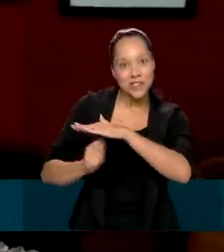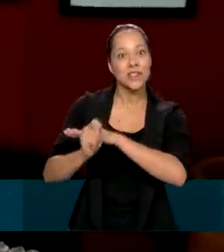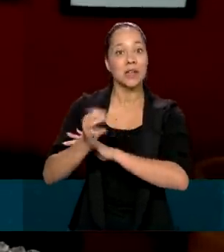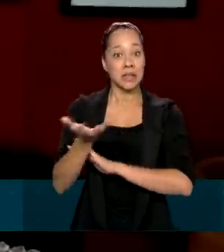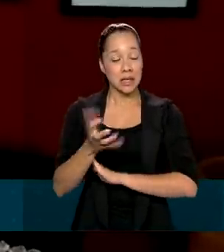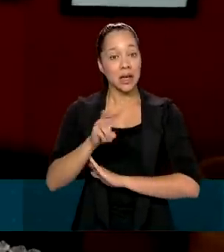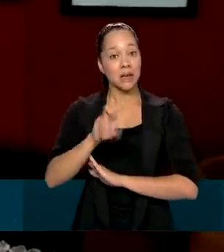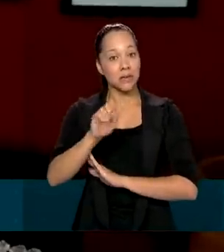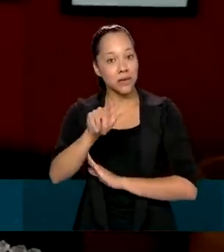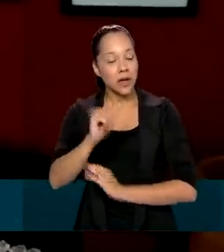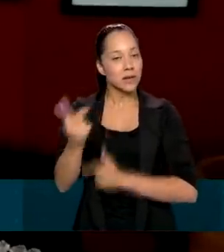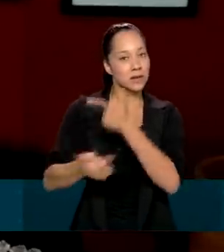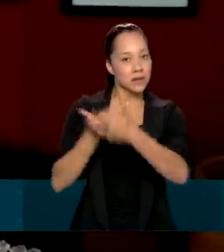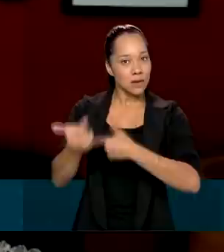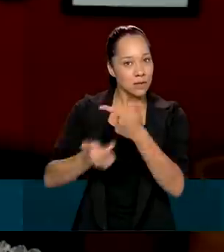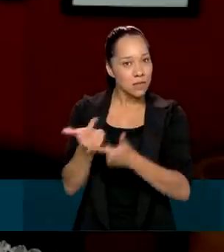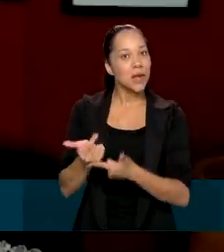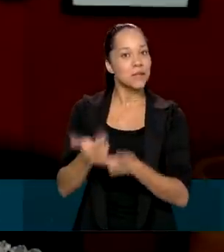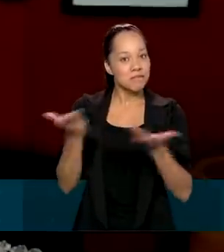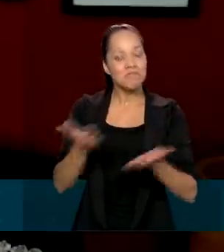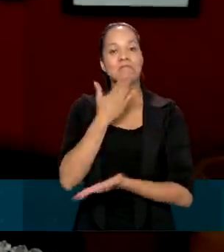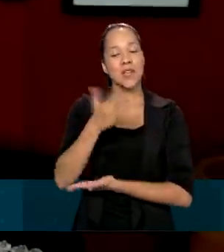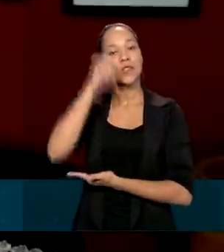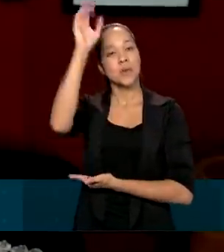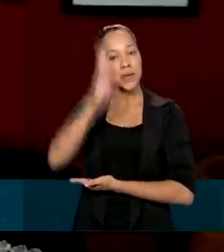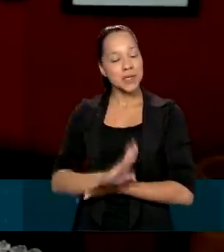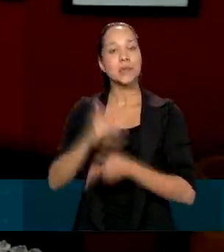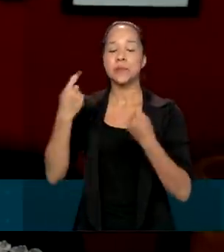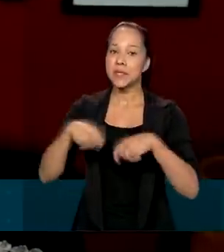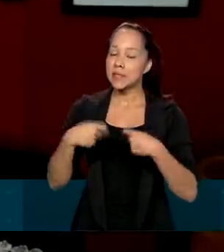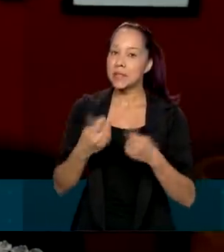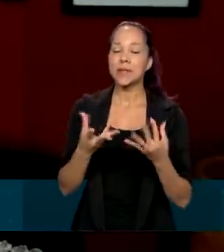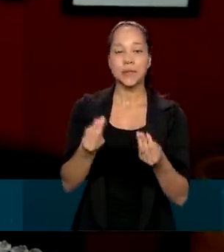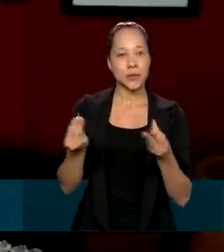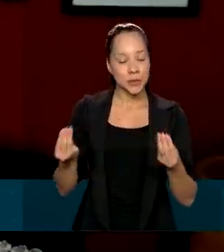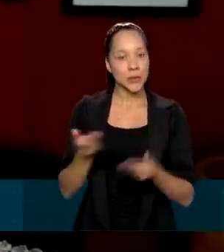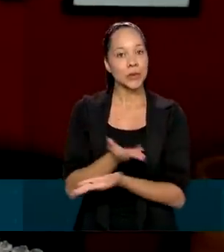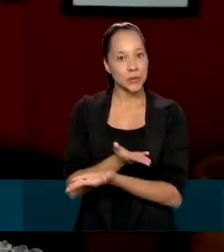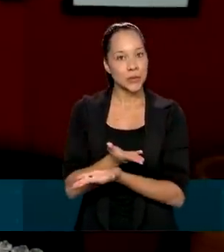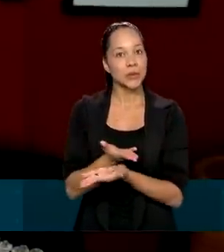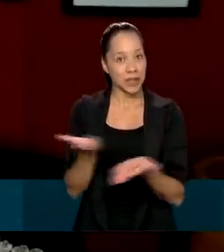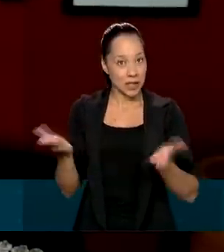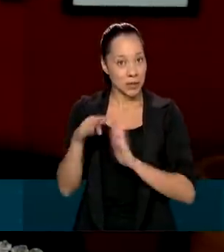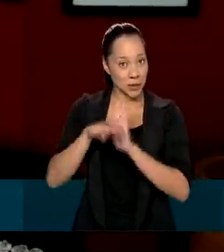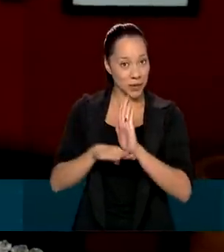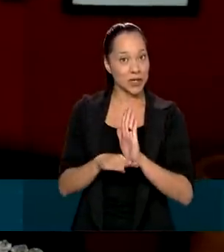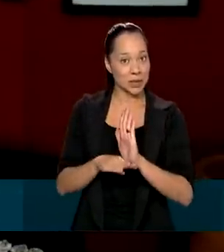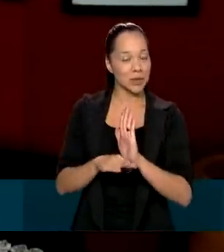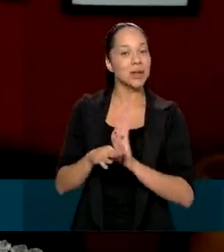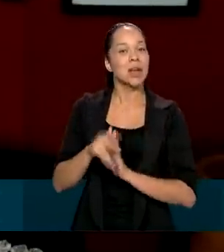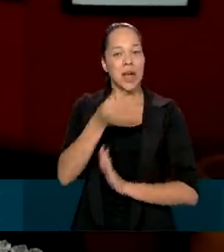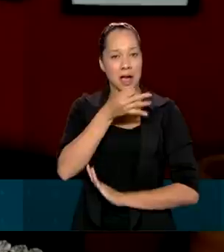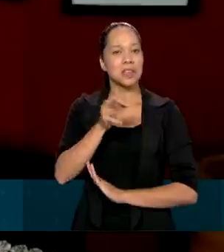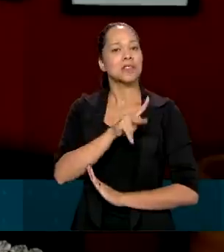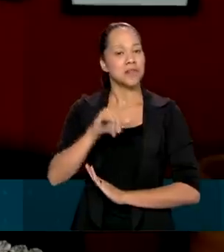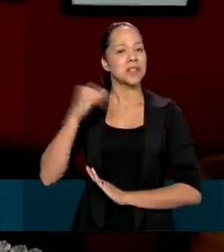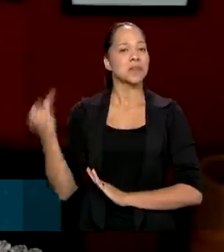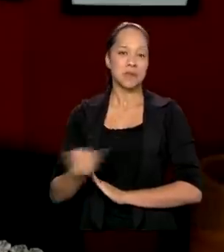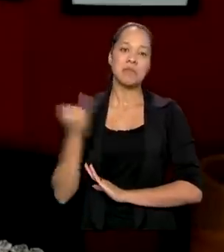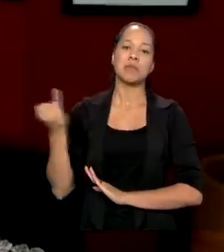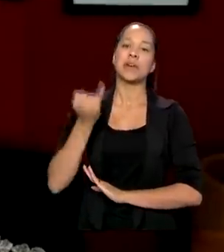vagas de emprego. Então eu acho que o Brasil precisa muito disso, acho que vai ser muito importante,